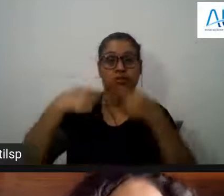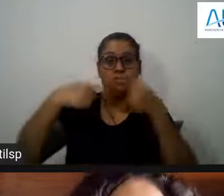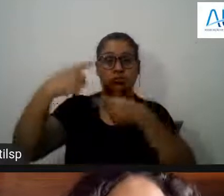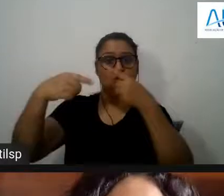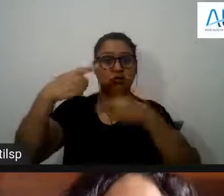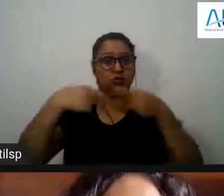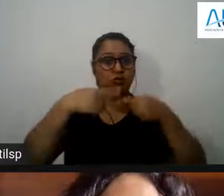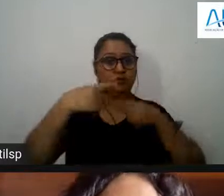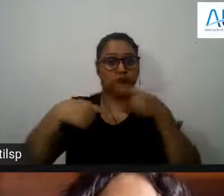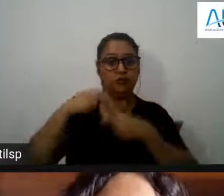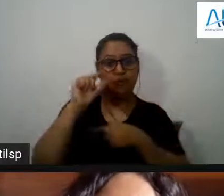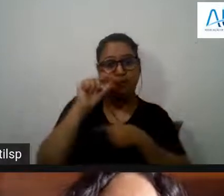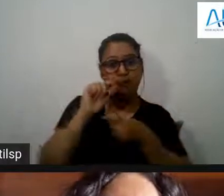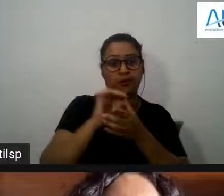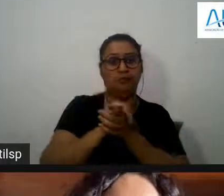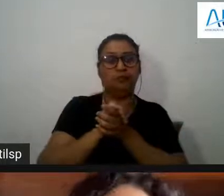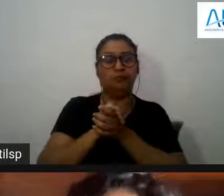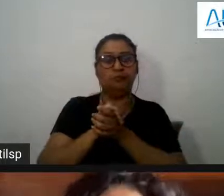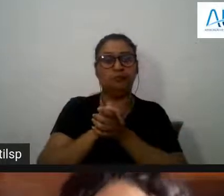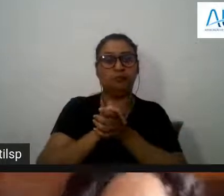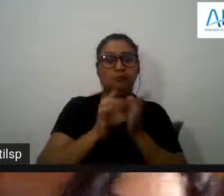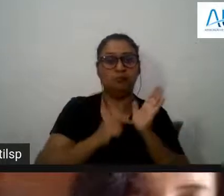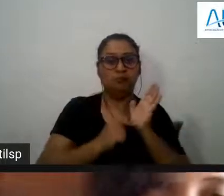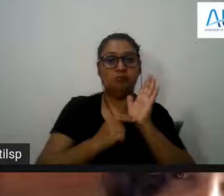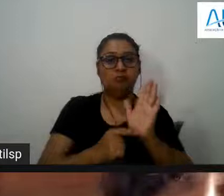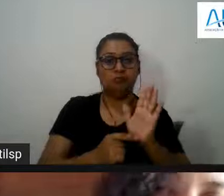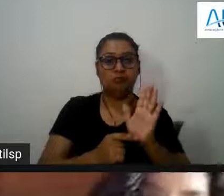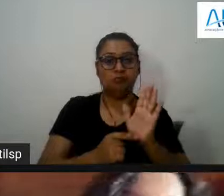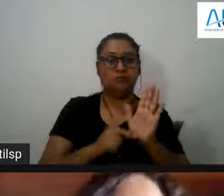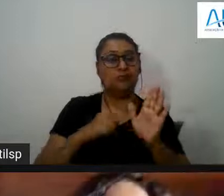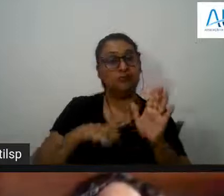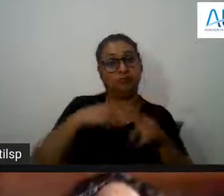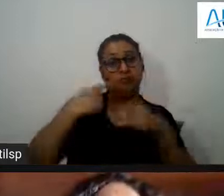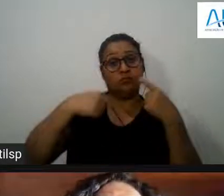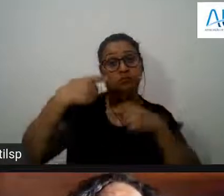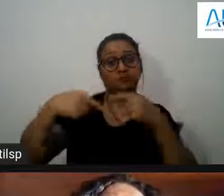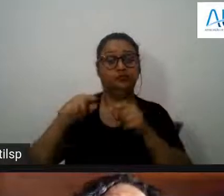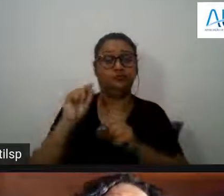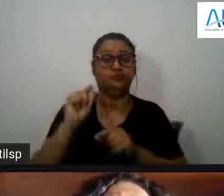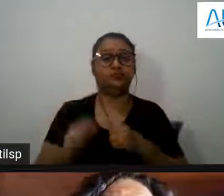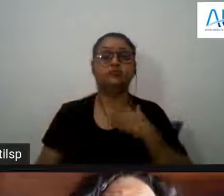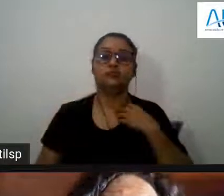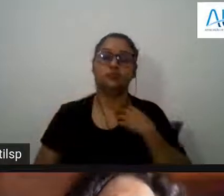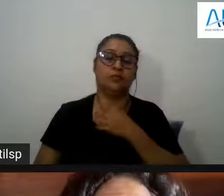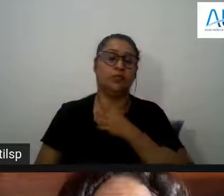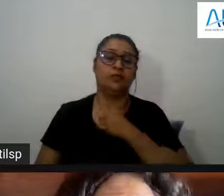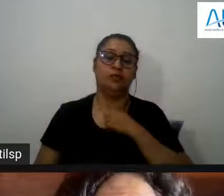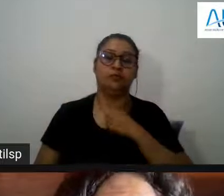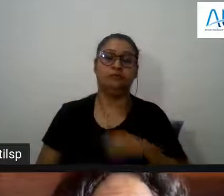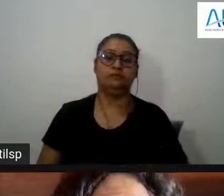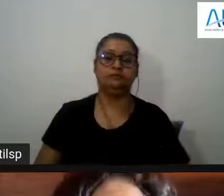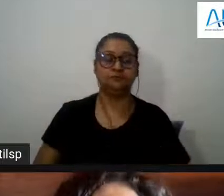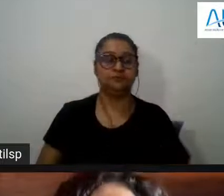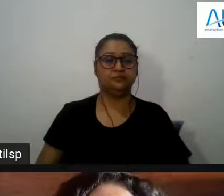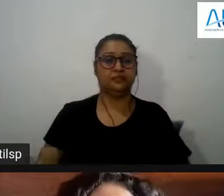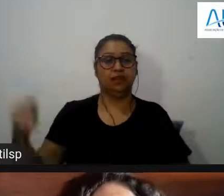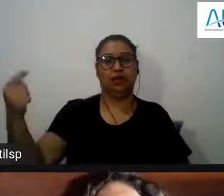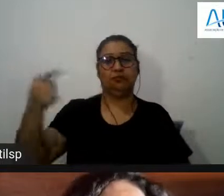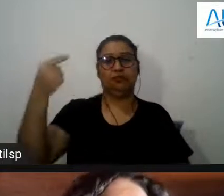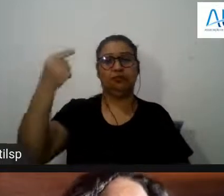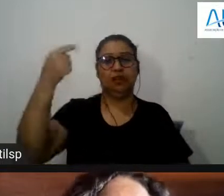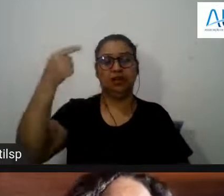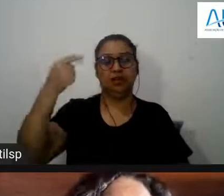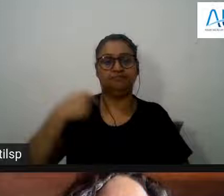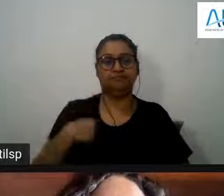além do que vocês já apresentaram ou discutir um pouco bom primeiramente eu quero dizer para